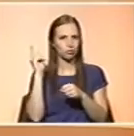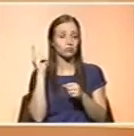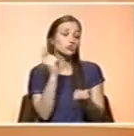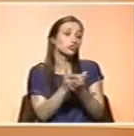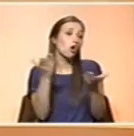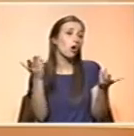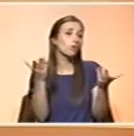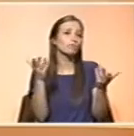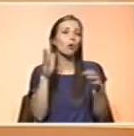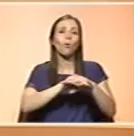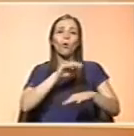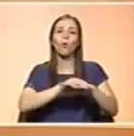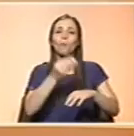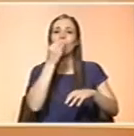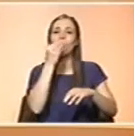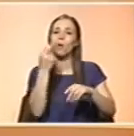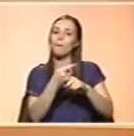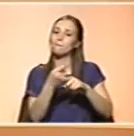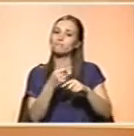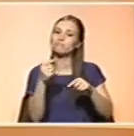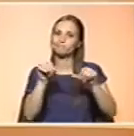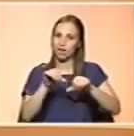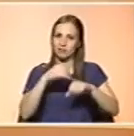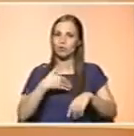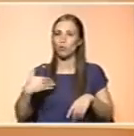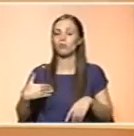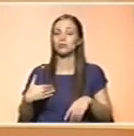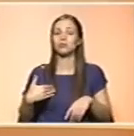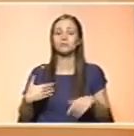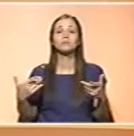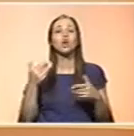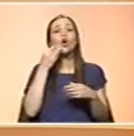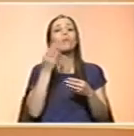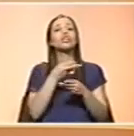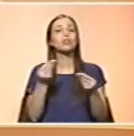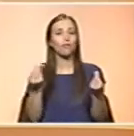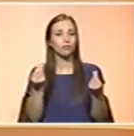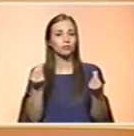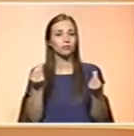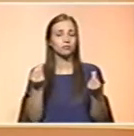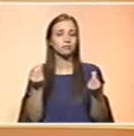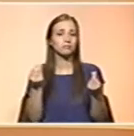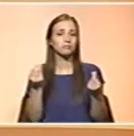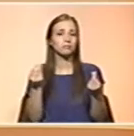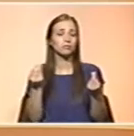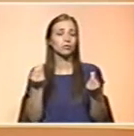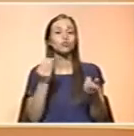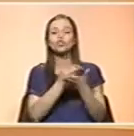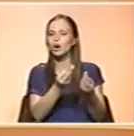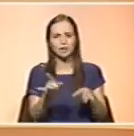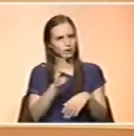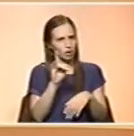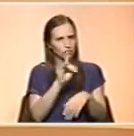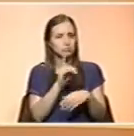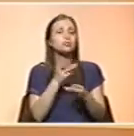de hábitos alimentares inadequados, a chave do problema, uma vez mais, como em tudo, estou a falar da idade pediátrica, resolve-se